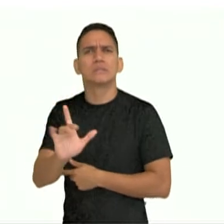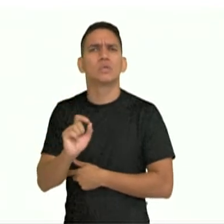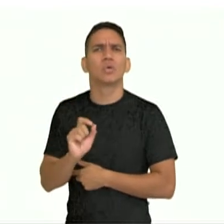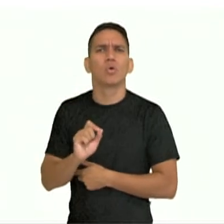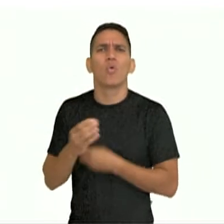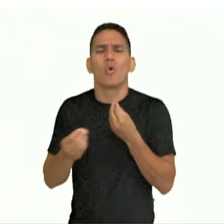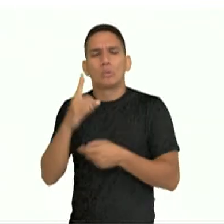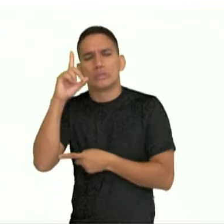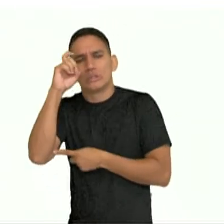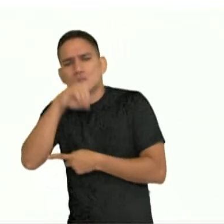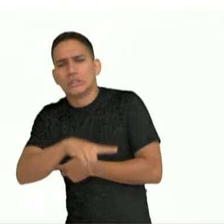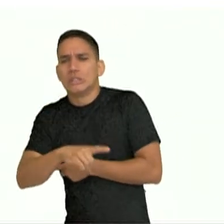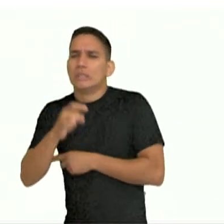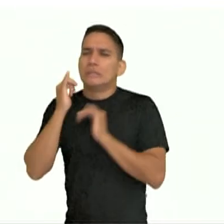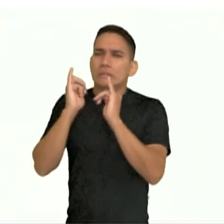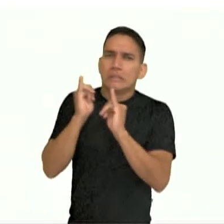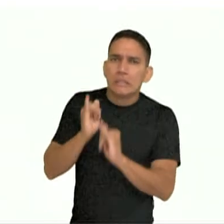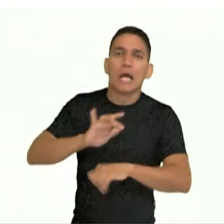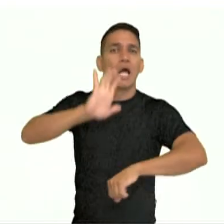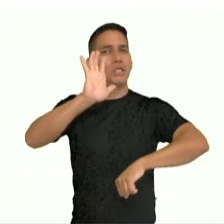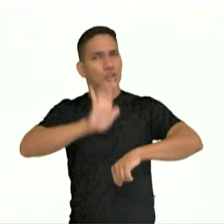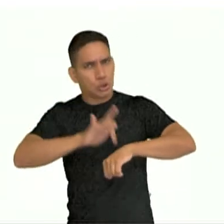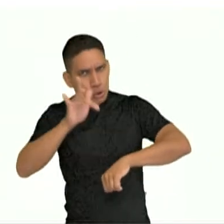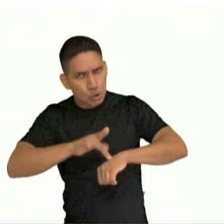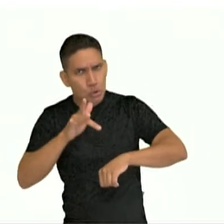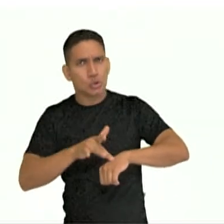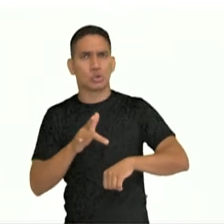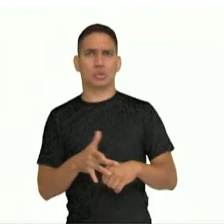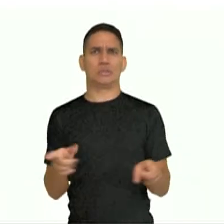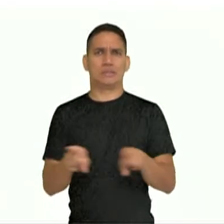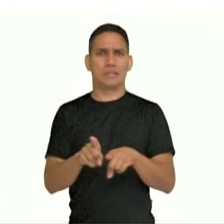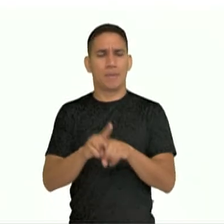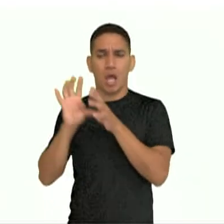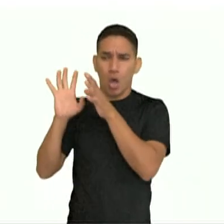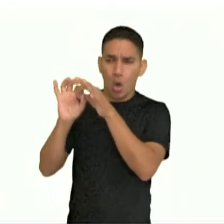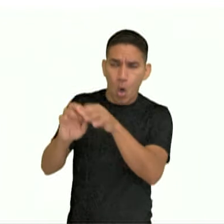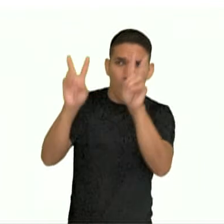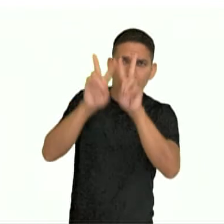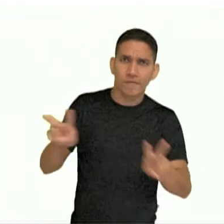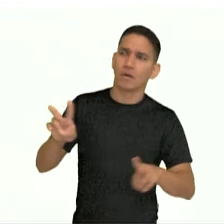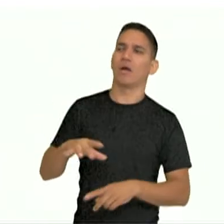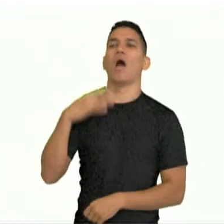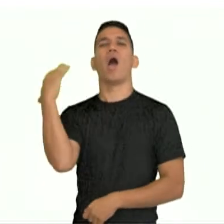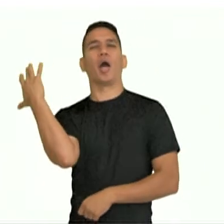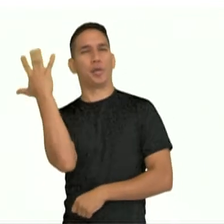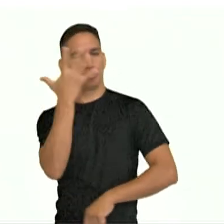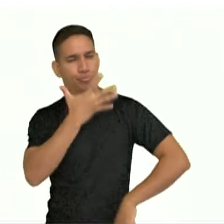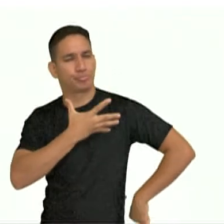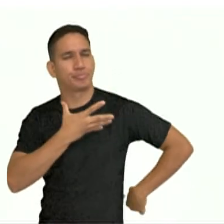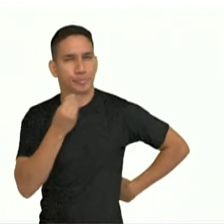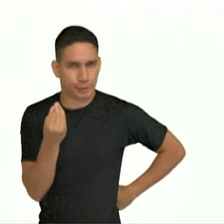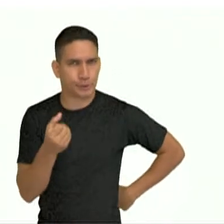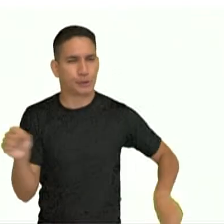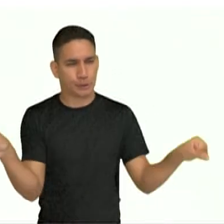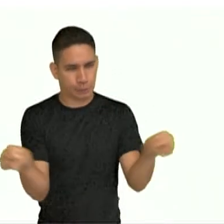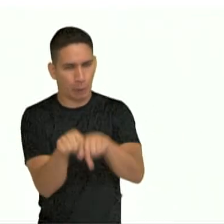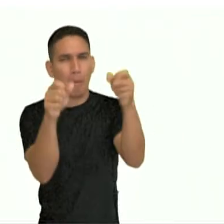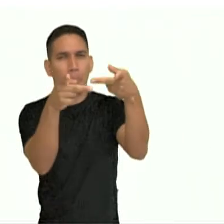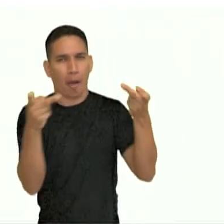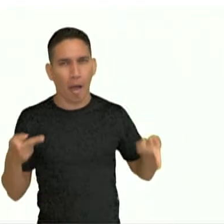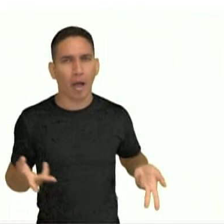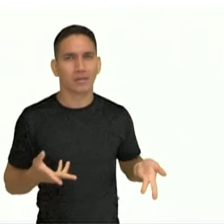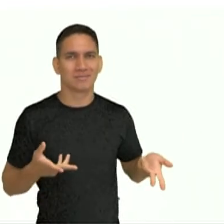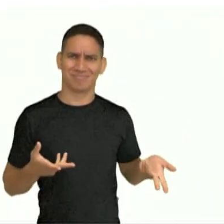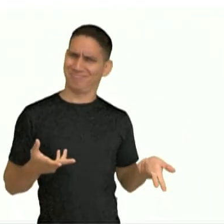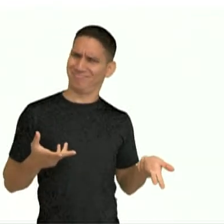enunciado. Ironia, contexto diferente do usual. Bonito, hein? Quebrou o prato. É uma ironia.